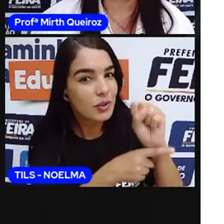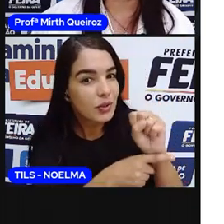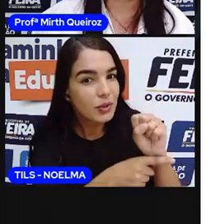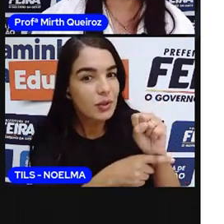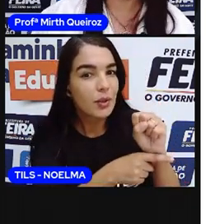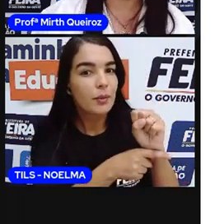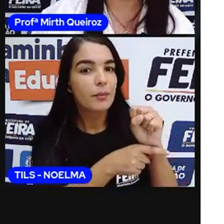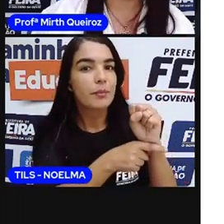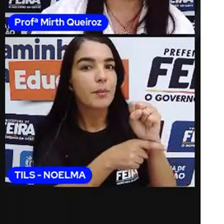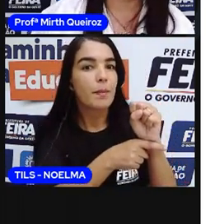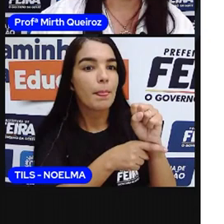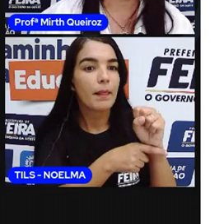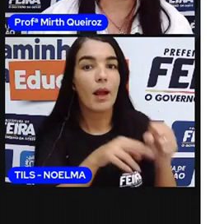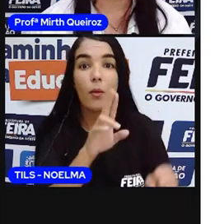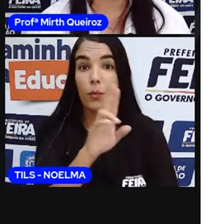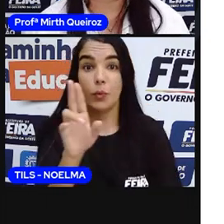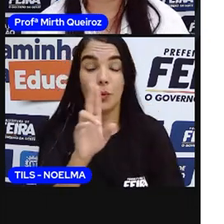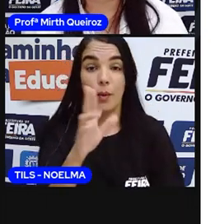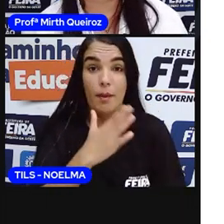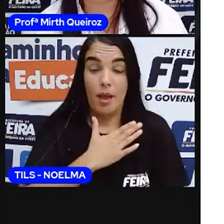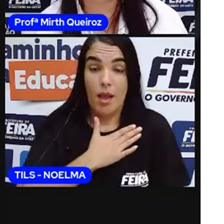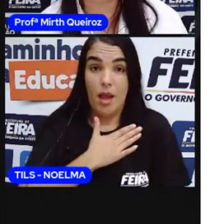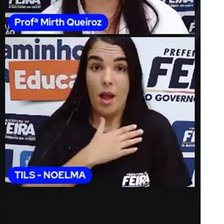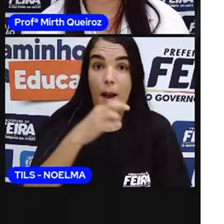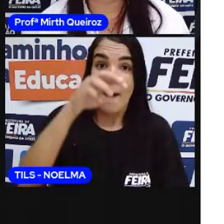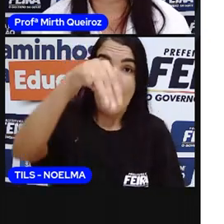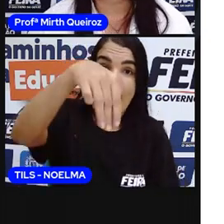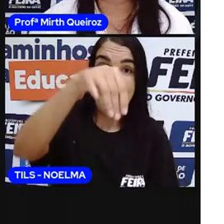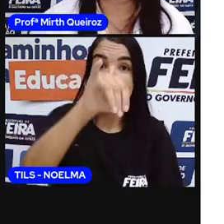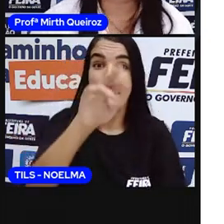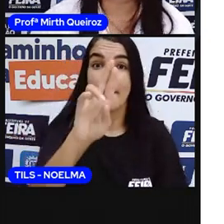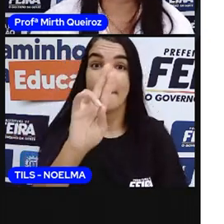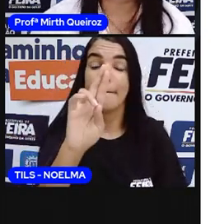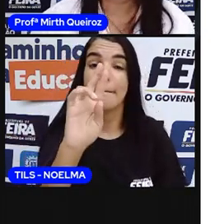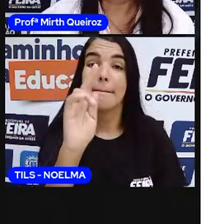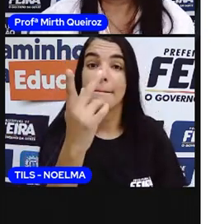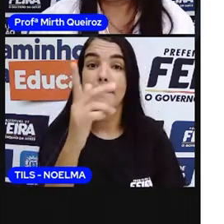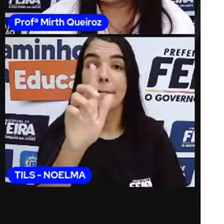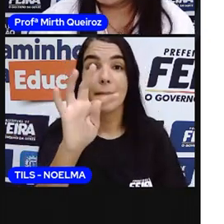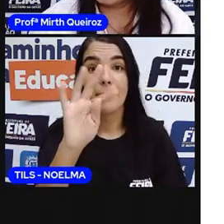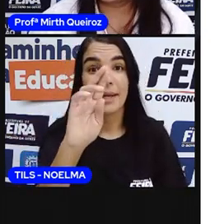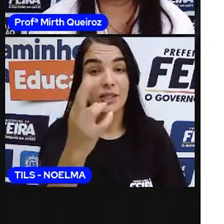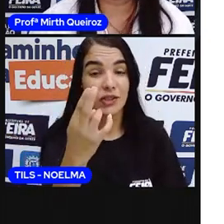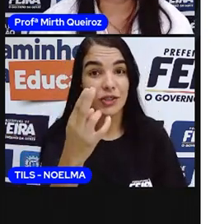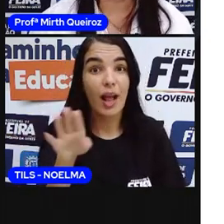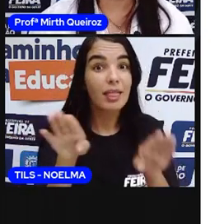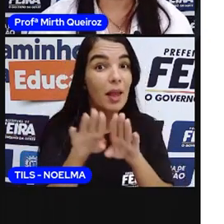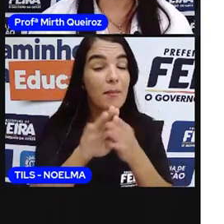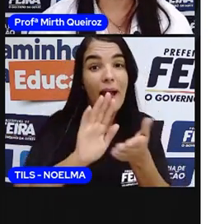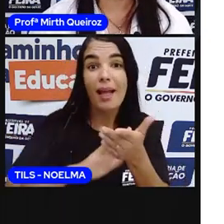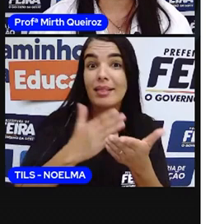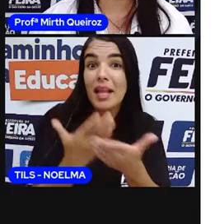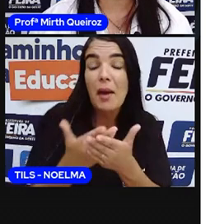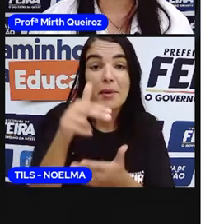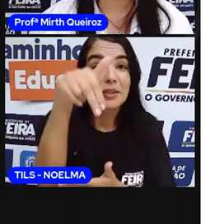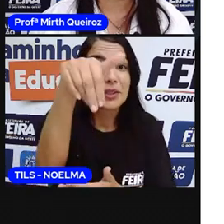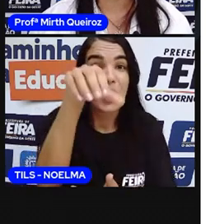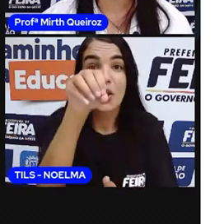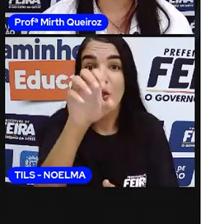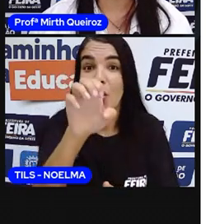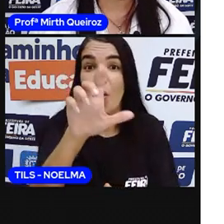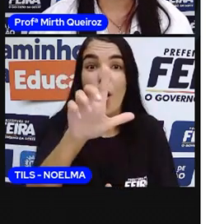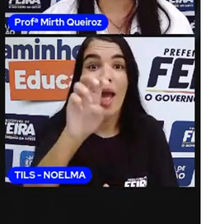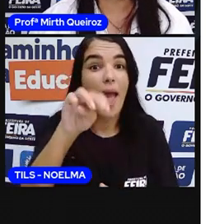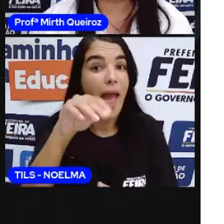Eu sou mente. Nós temos a nossa colega intérprete aqui, professora Noelma, né? Então, são